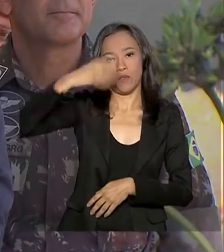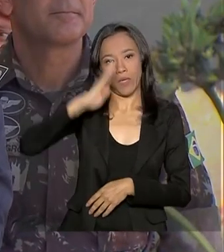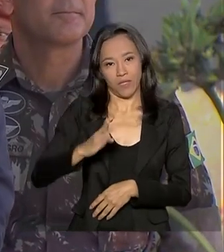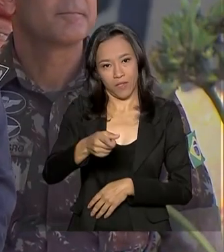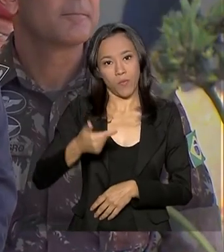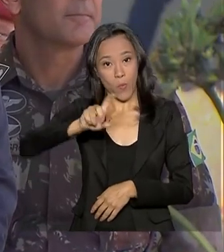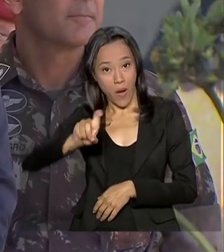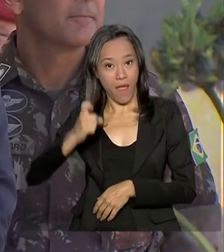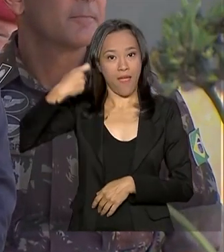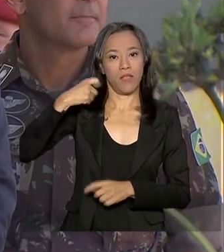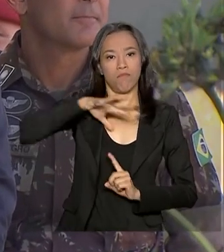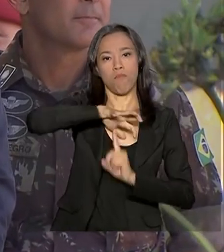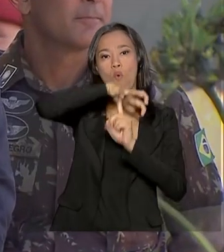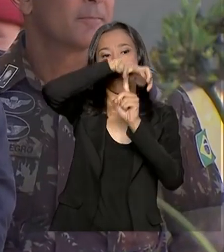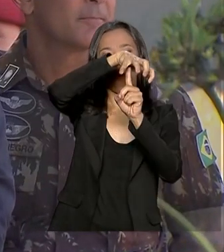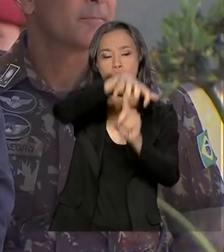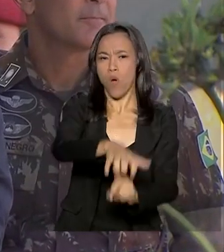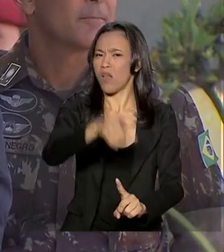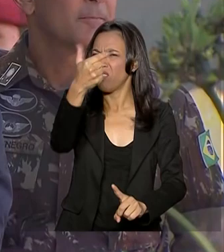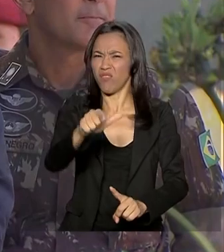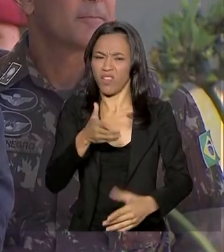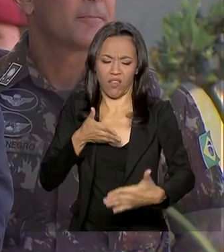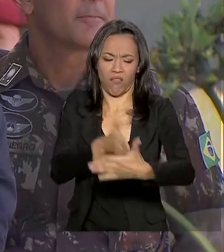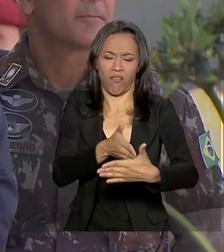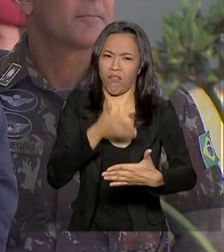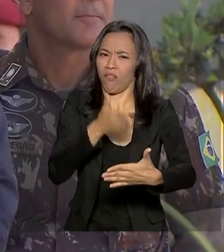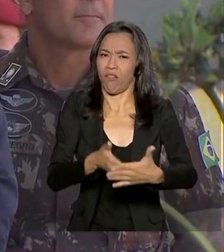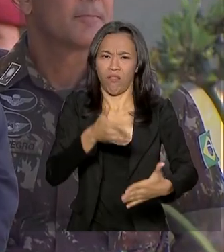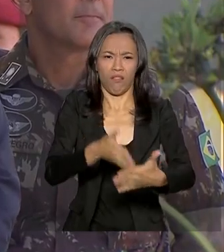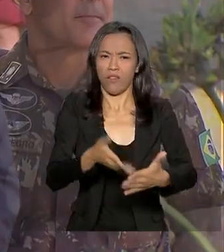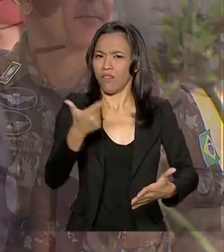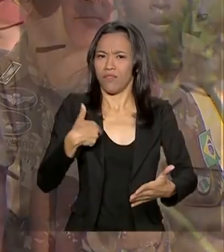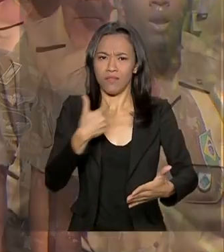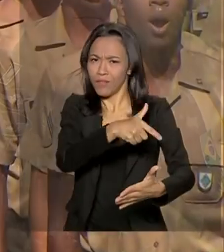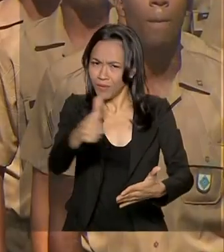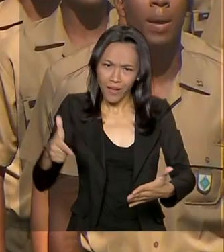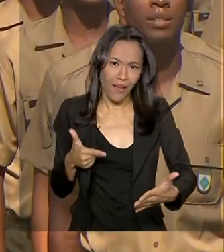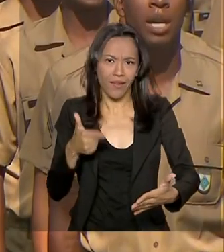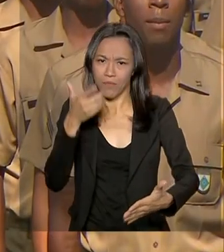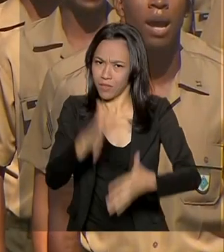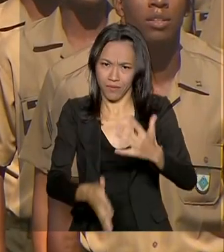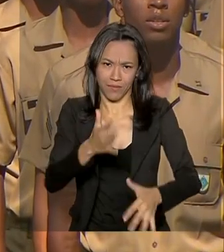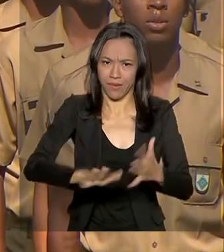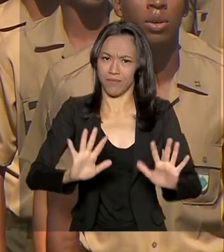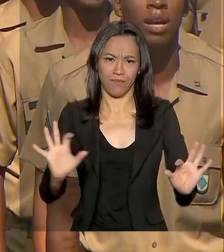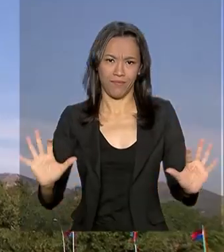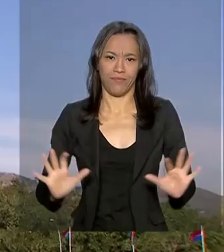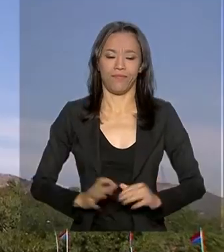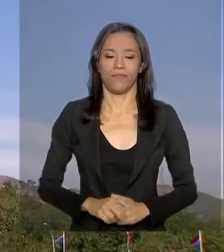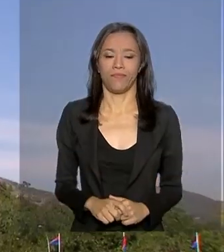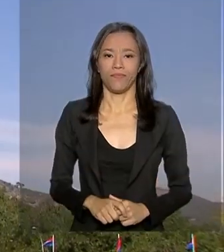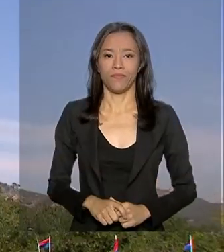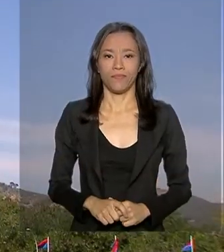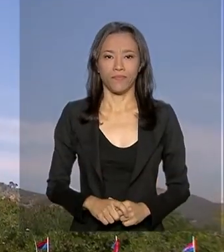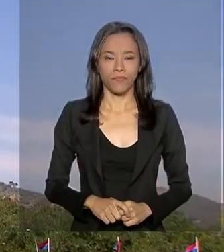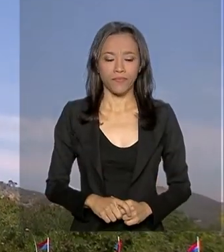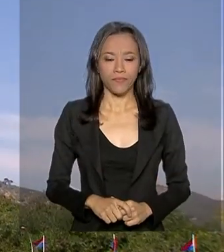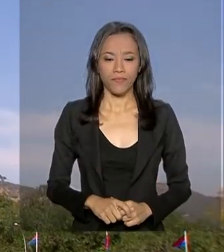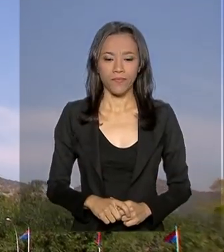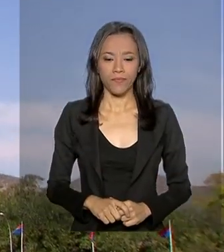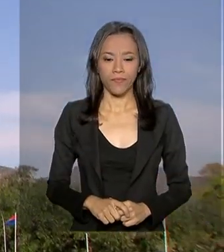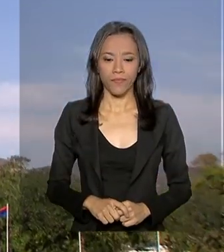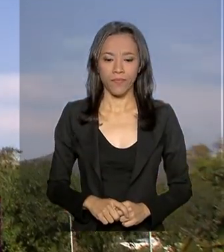Não existe obstáculo para os paraquedistas. O Pantamani por largada, salve,